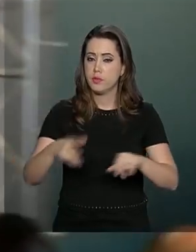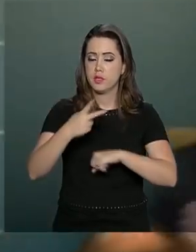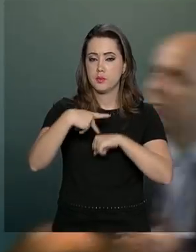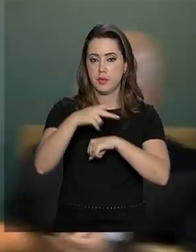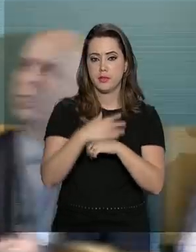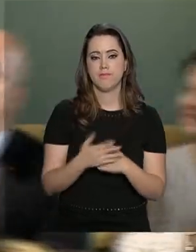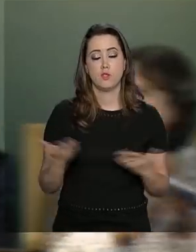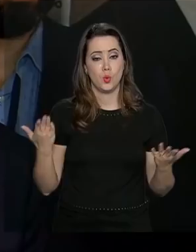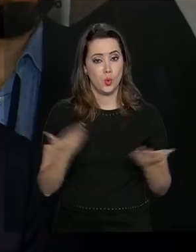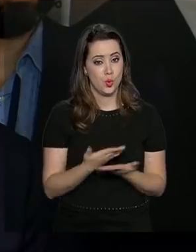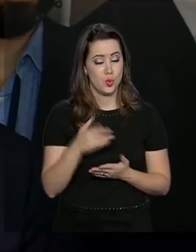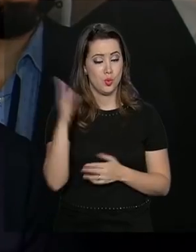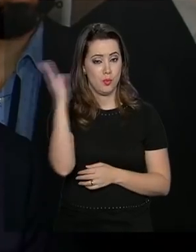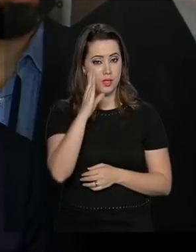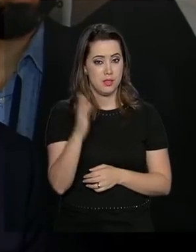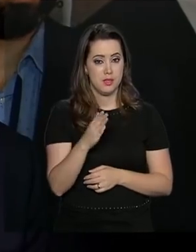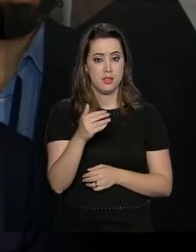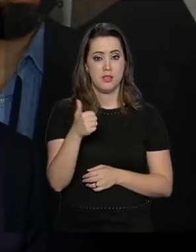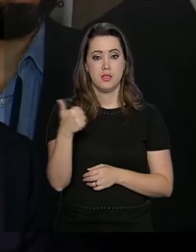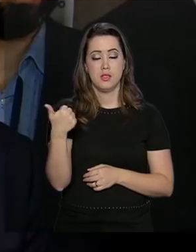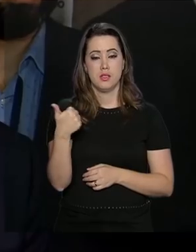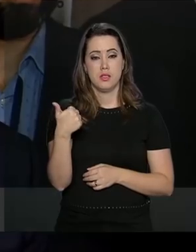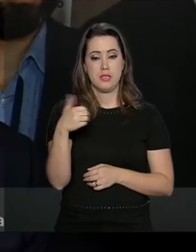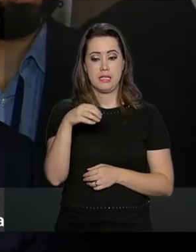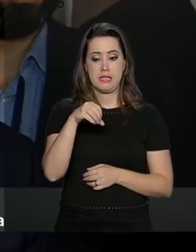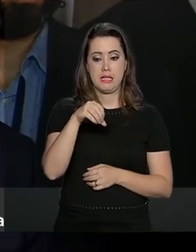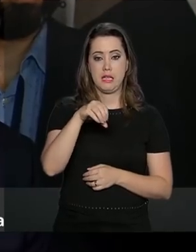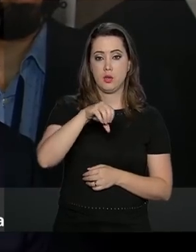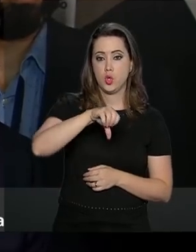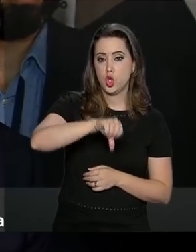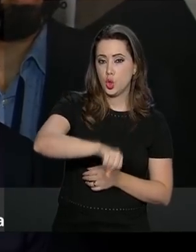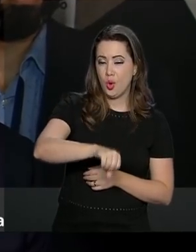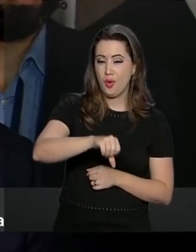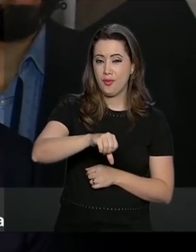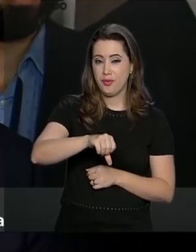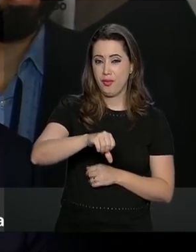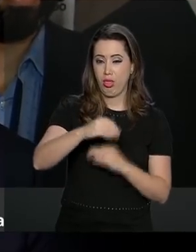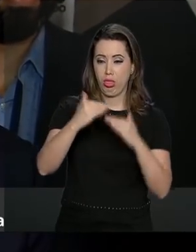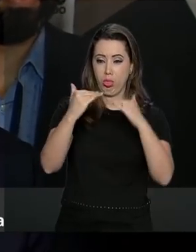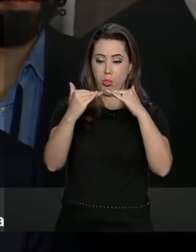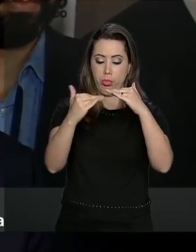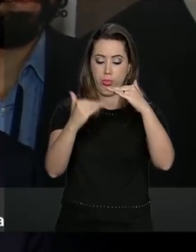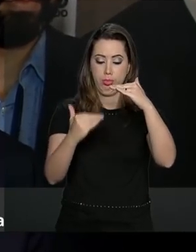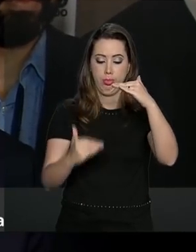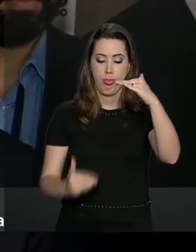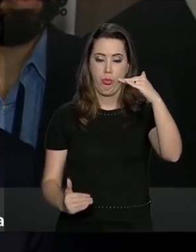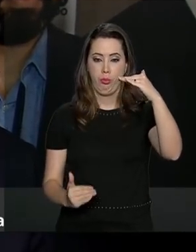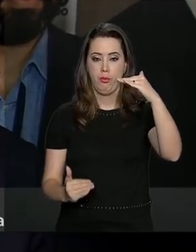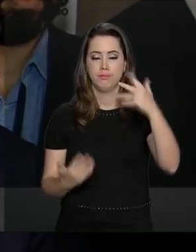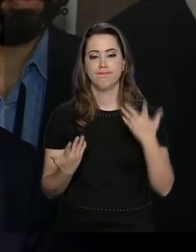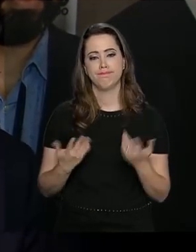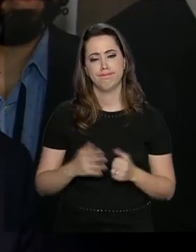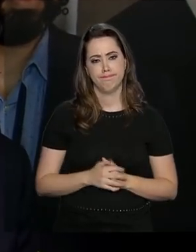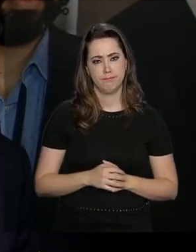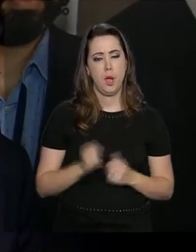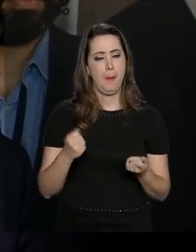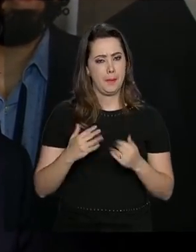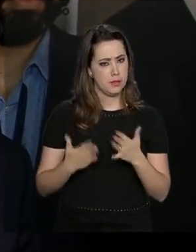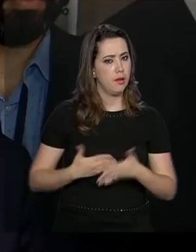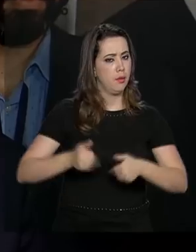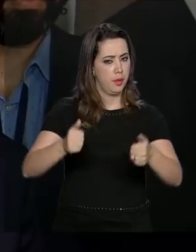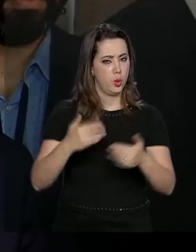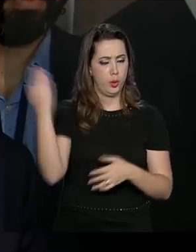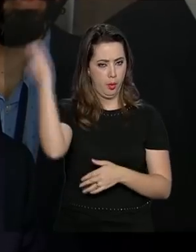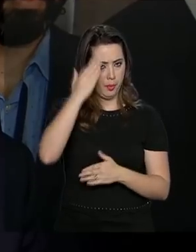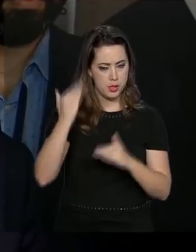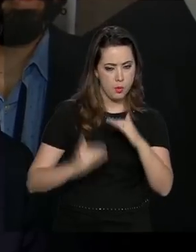centésima nona posição. Nós temos que elevar o Brasil a uma condição, a uma estatura de potência global e